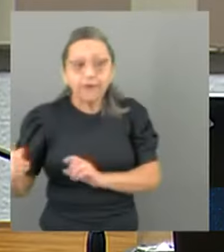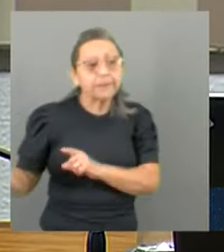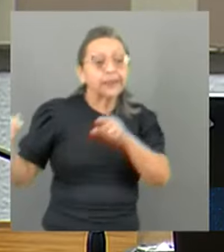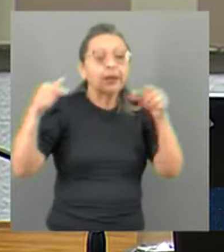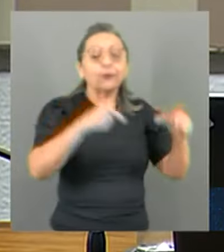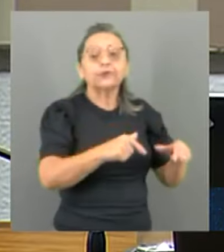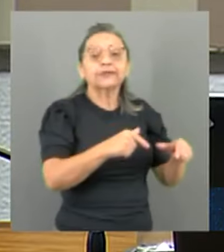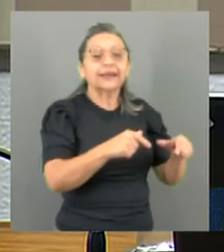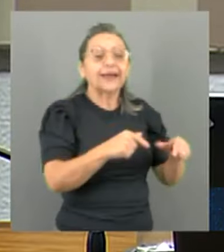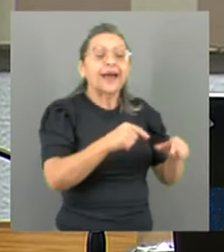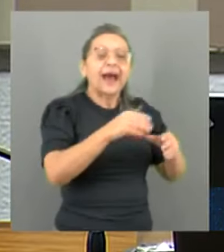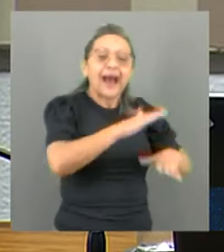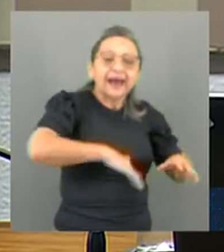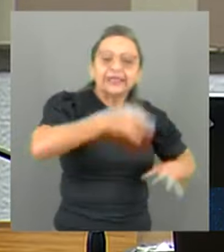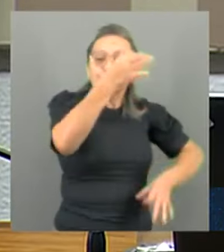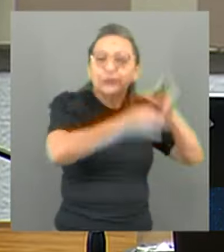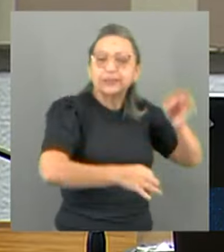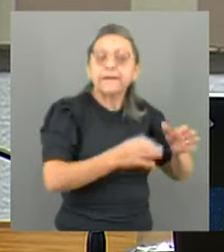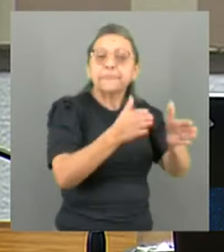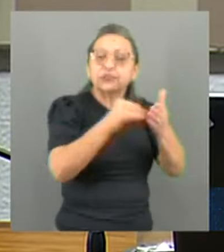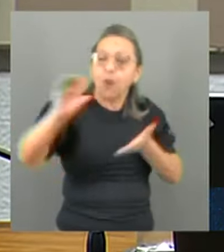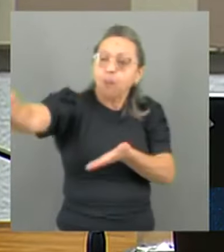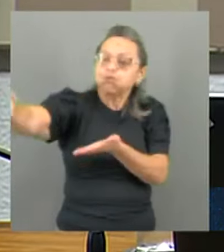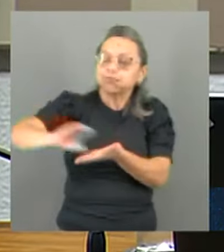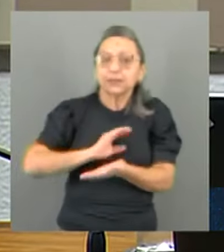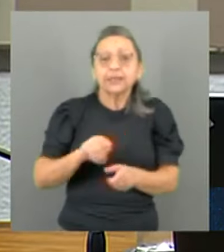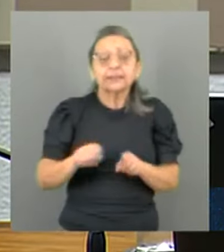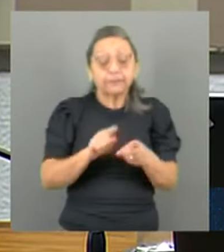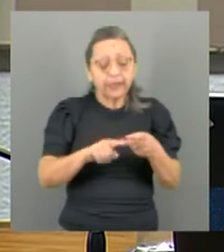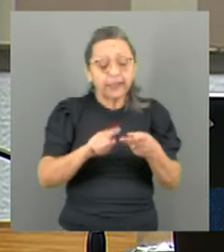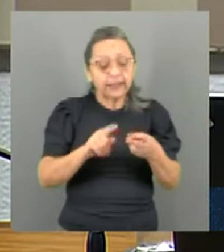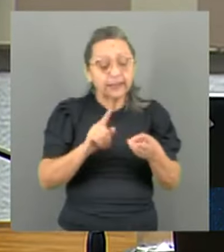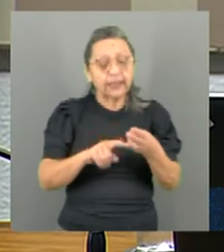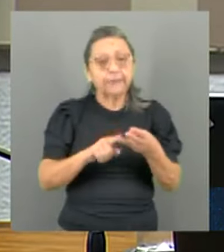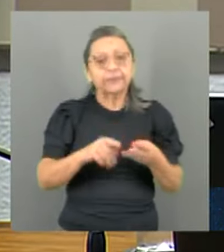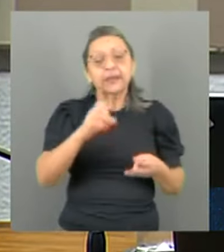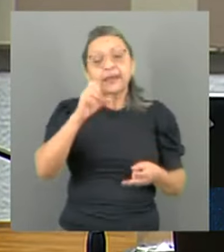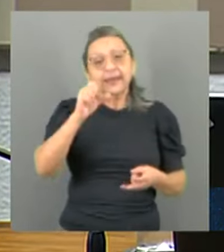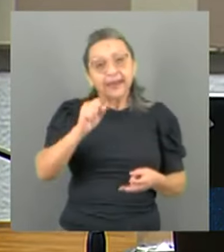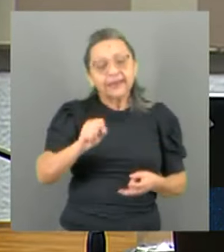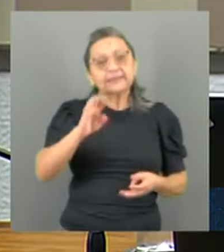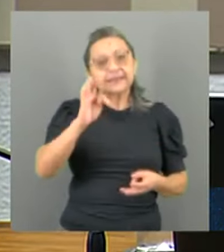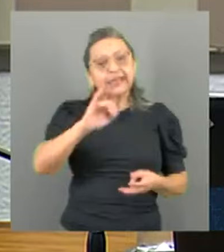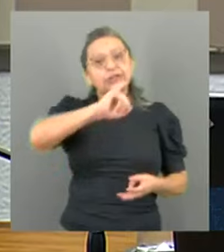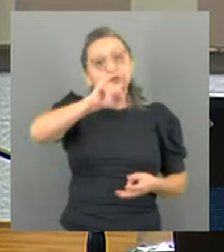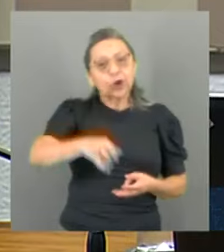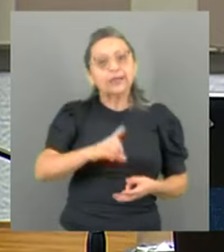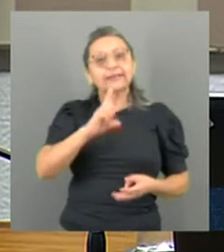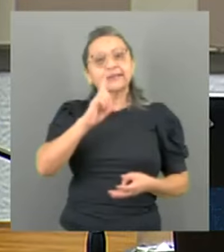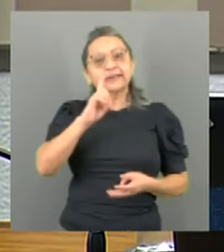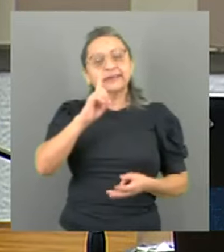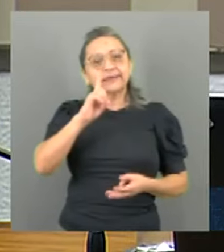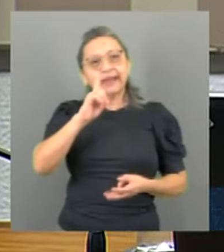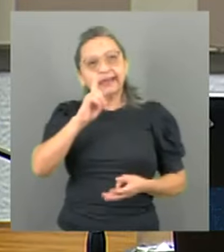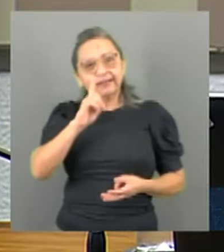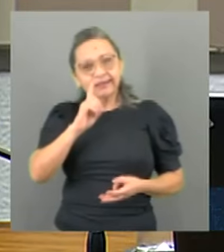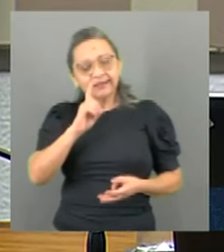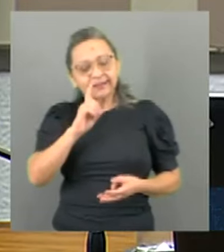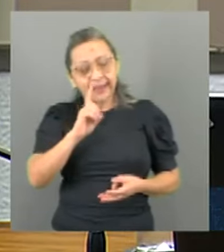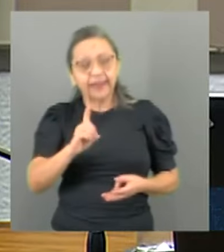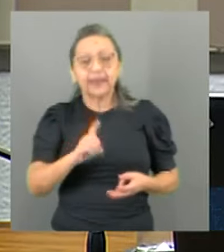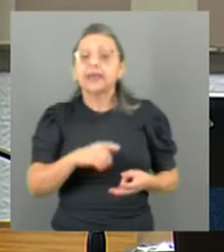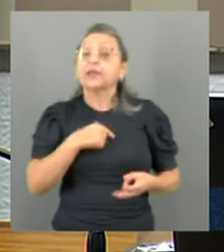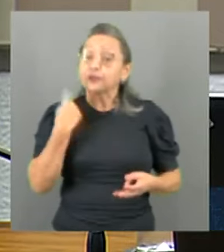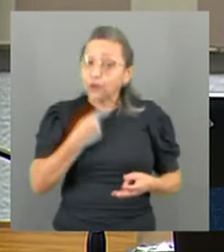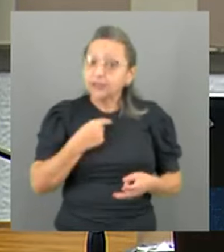indenização para ele. E também na Justiça Desportiva, não é? Está tramitando, nós fizemos uma